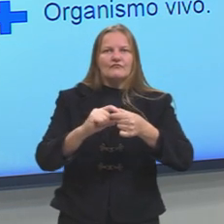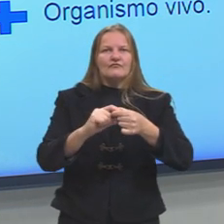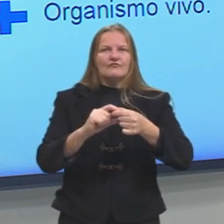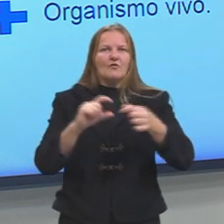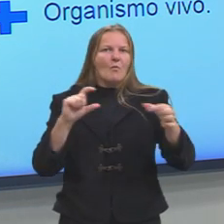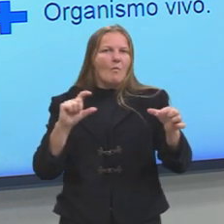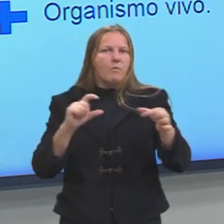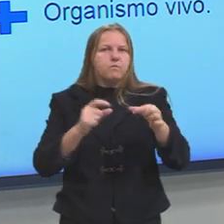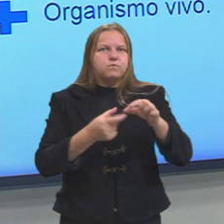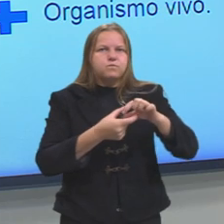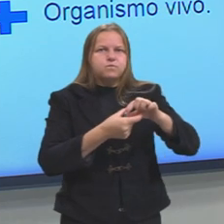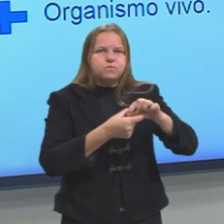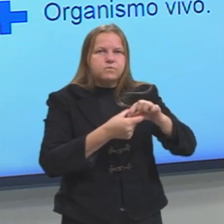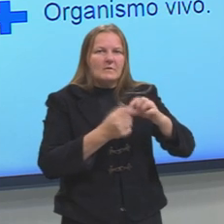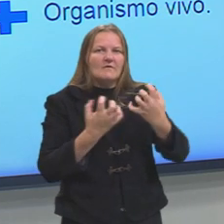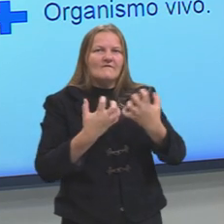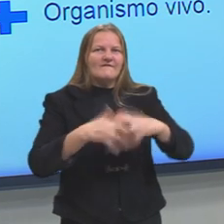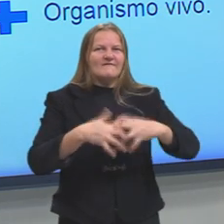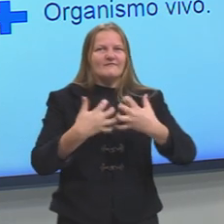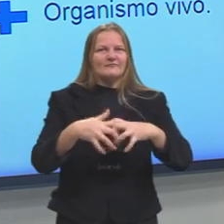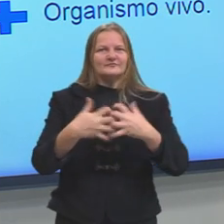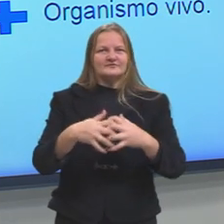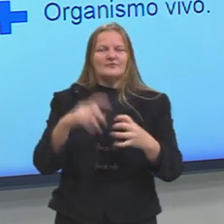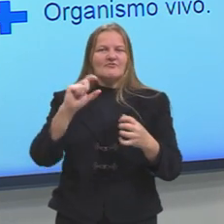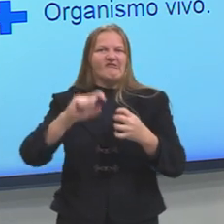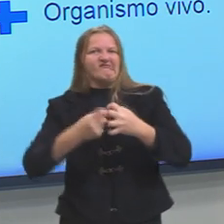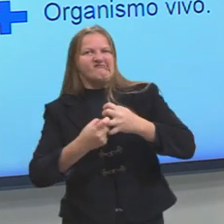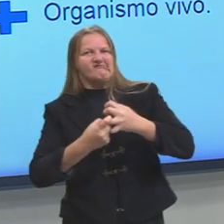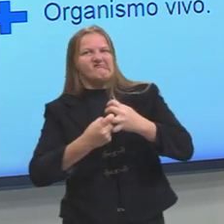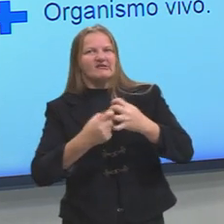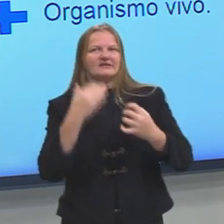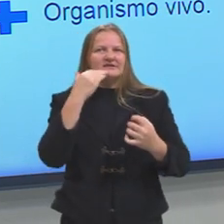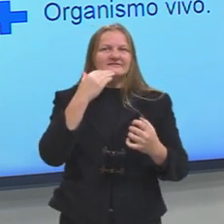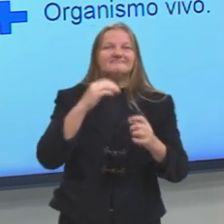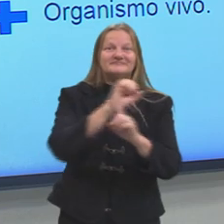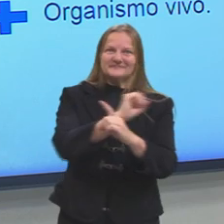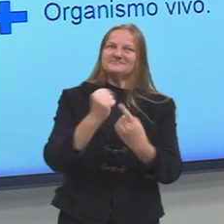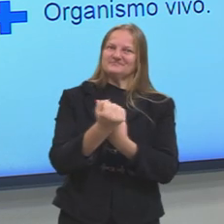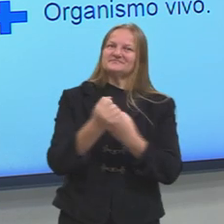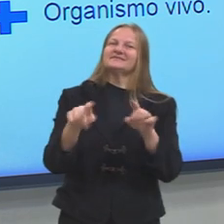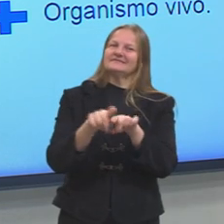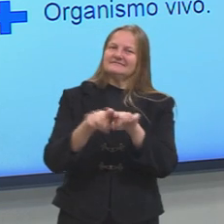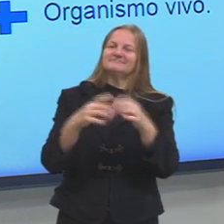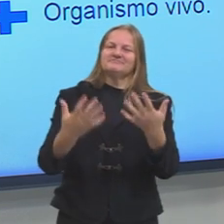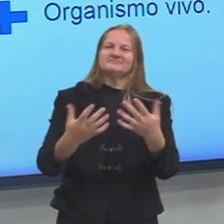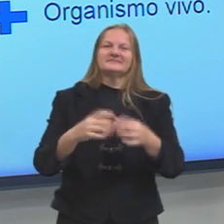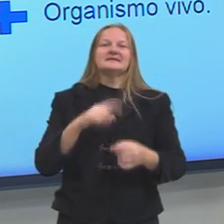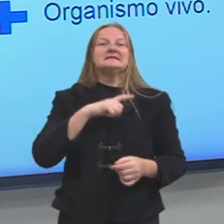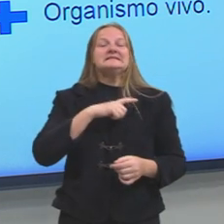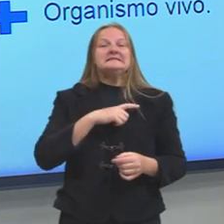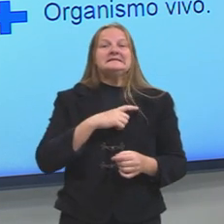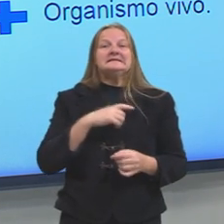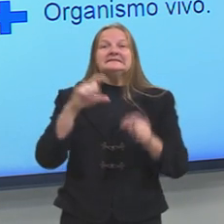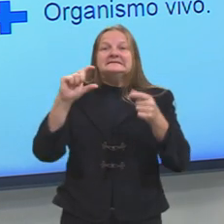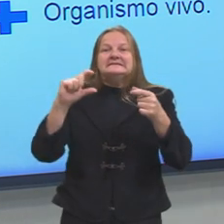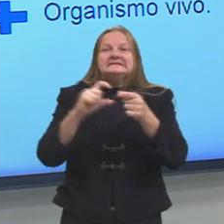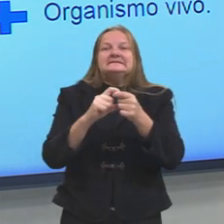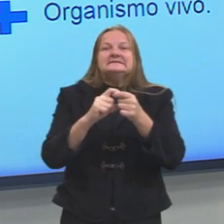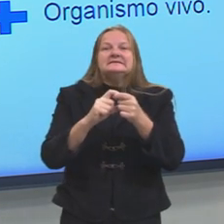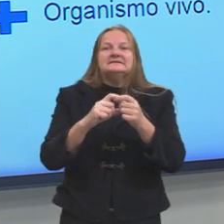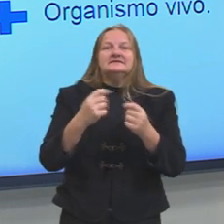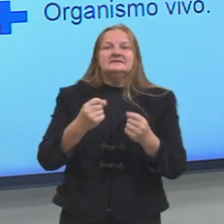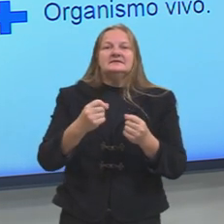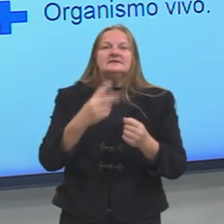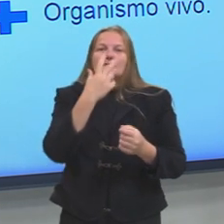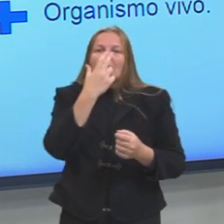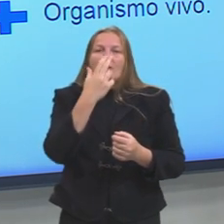Essa peça não pode ter outra função. Se essa peça tem mar em ter outra função, é